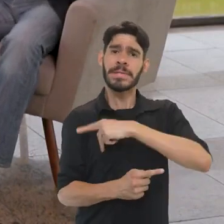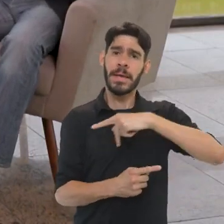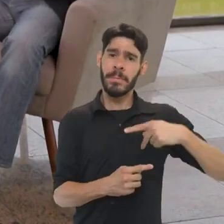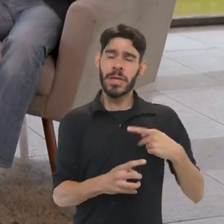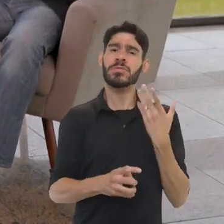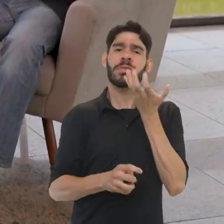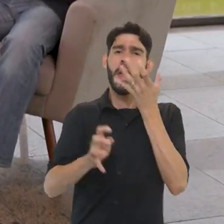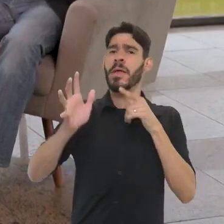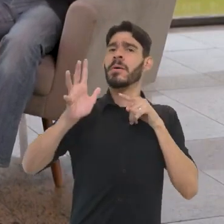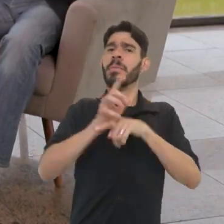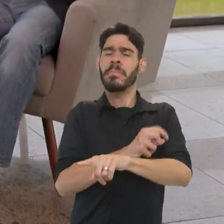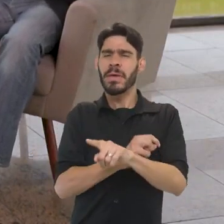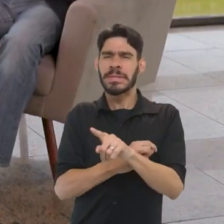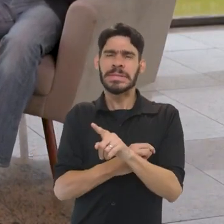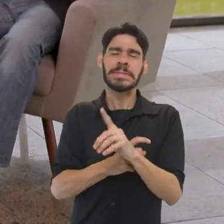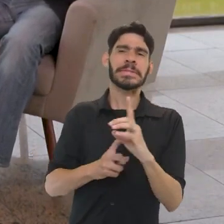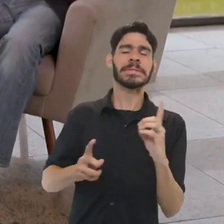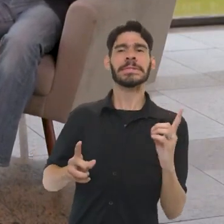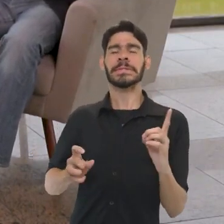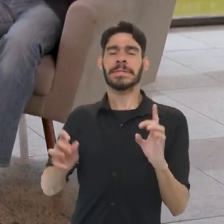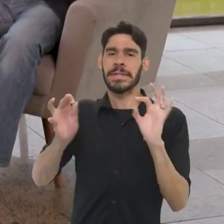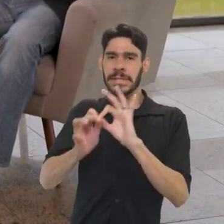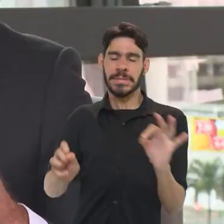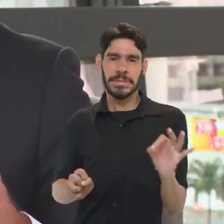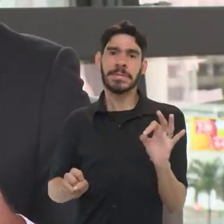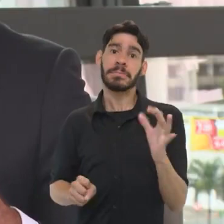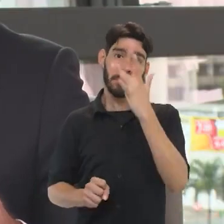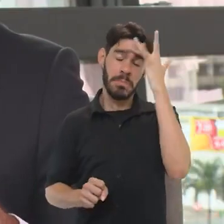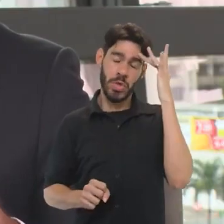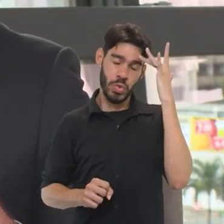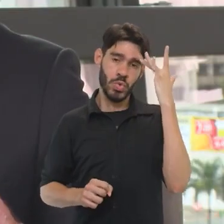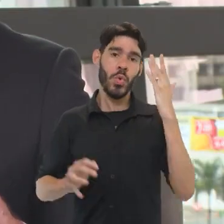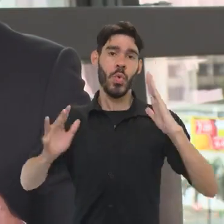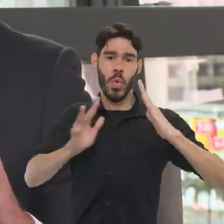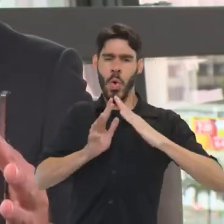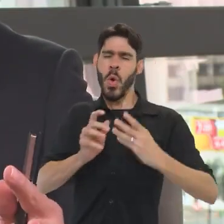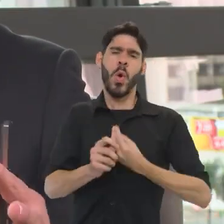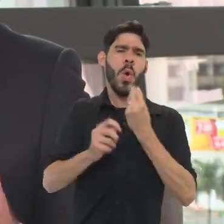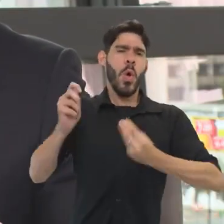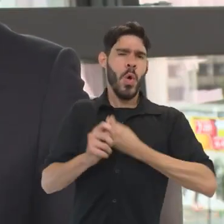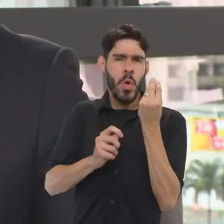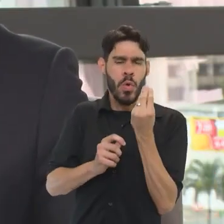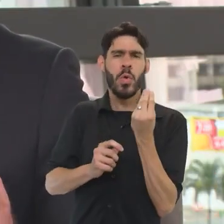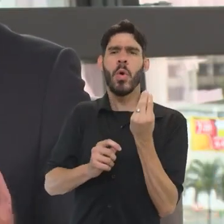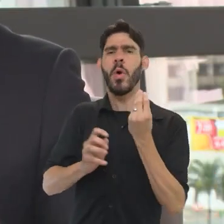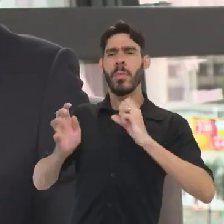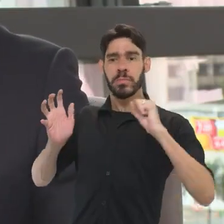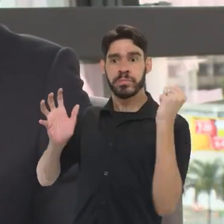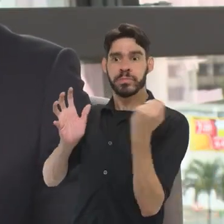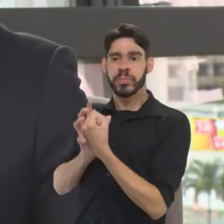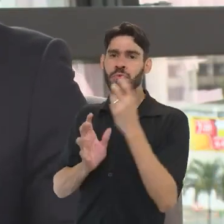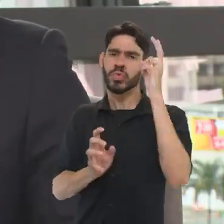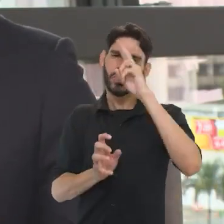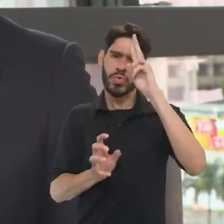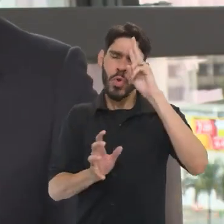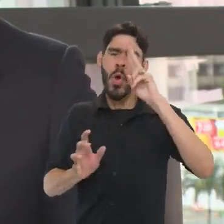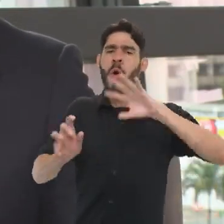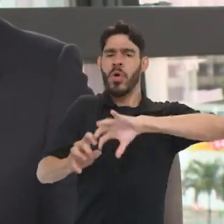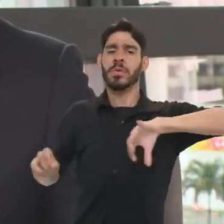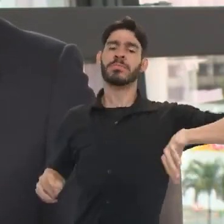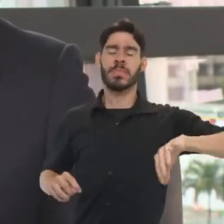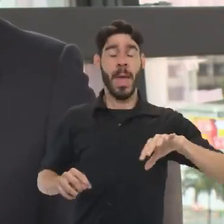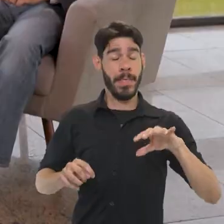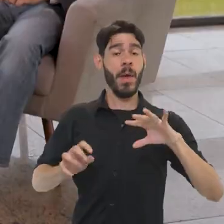presidente, queria até fazer uma pergunta que é meio didática para as pessoas que estão em casa. Como que o patrimônio histórico, ele se divide?